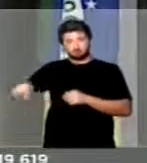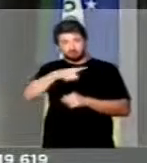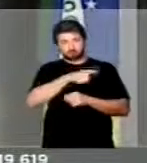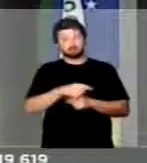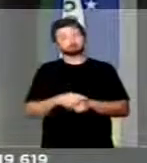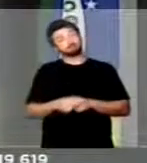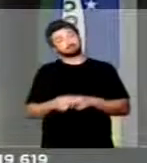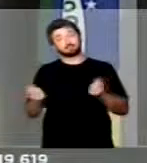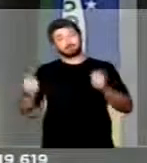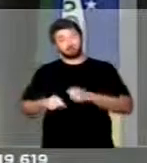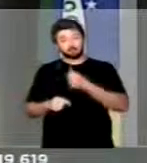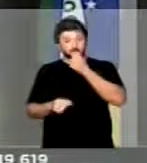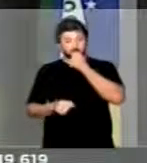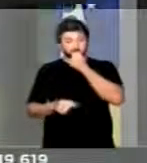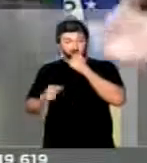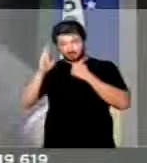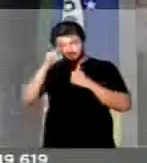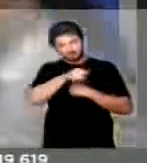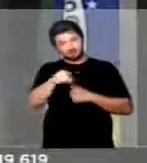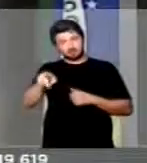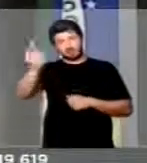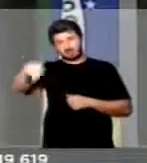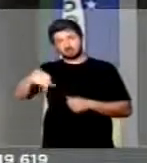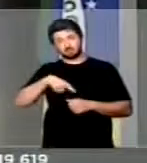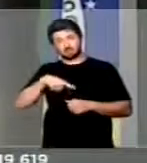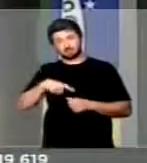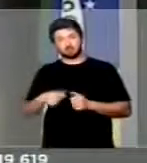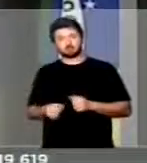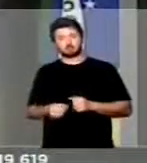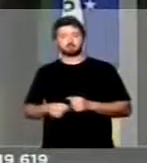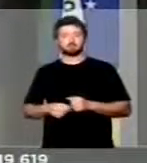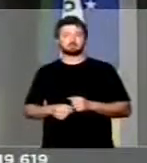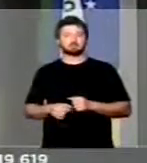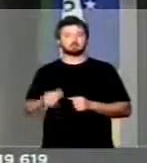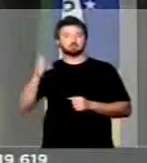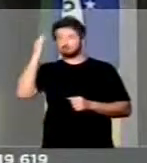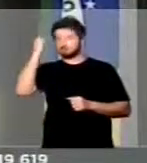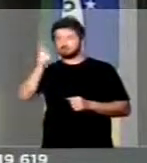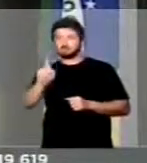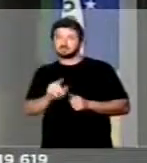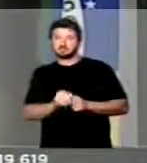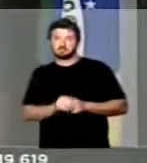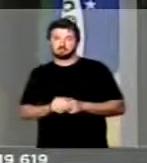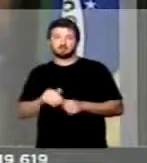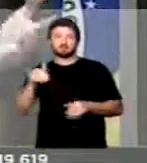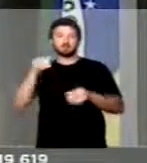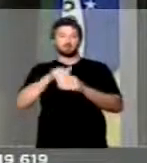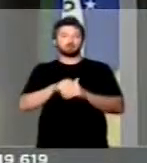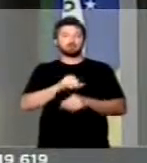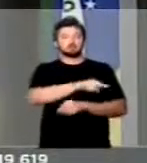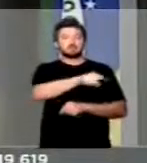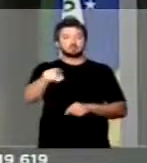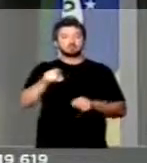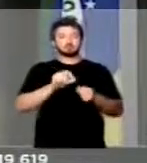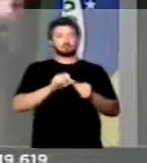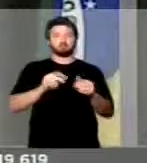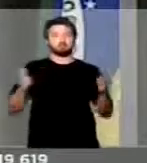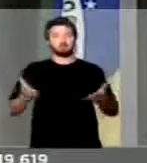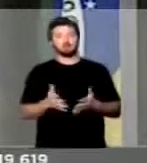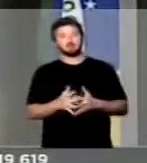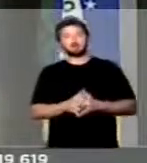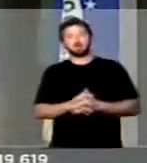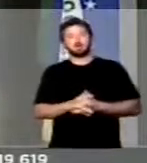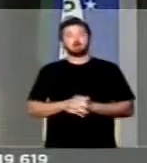provavelmente, vossas excelências têm razão, nem saberão dos votos que vossas excelências vão dar